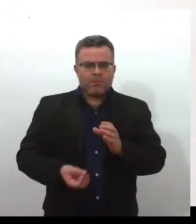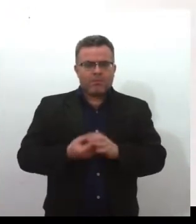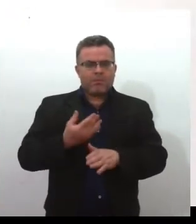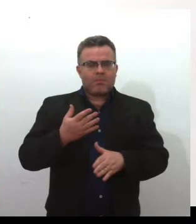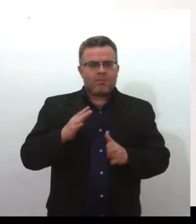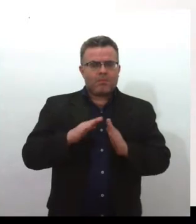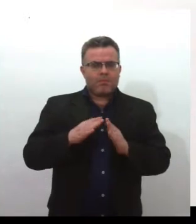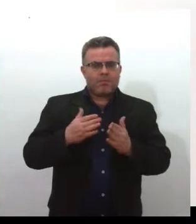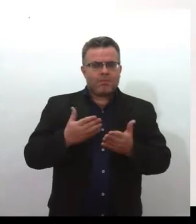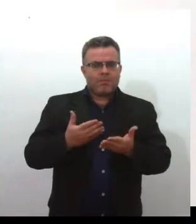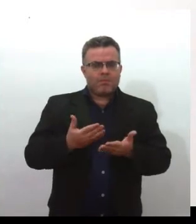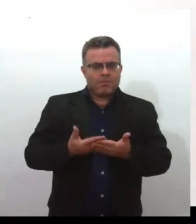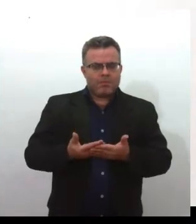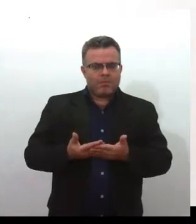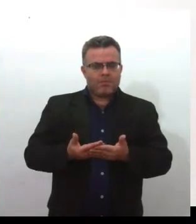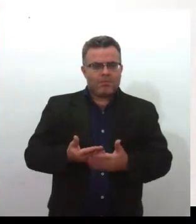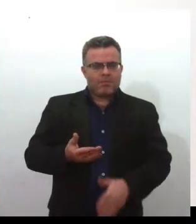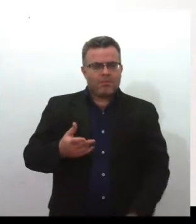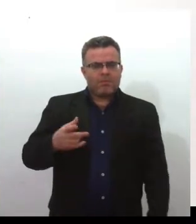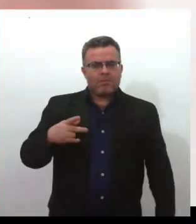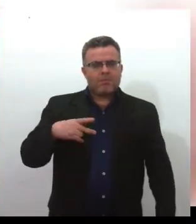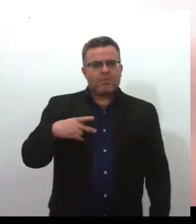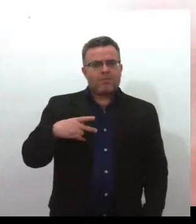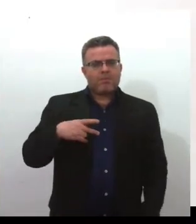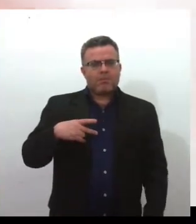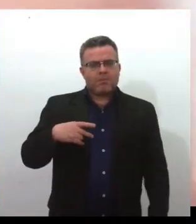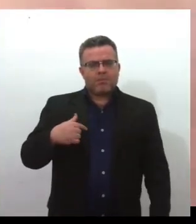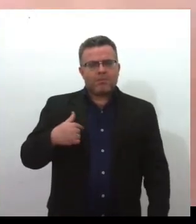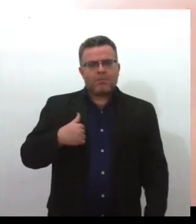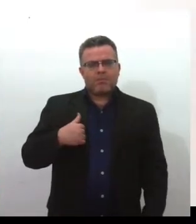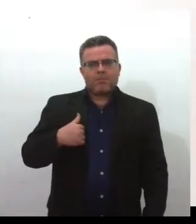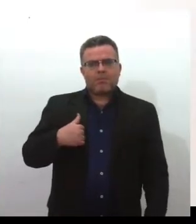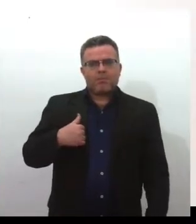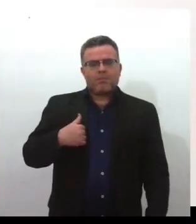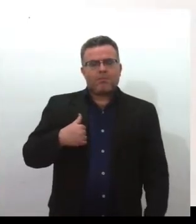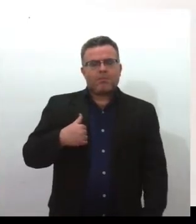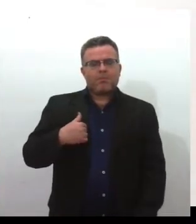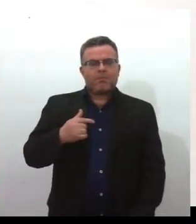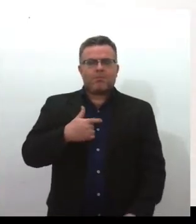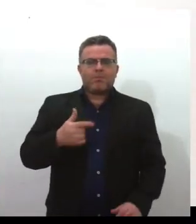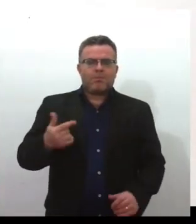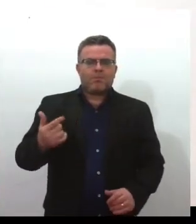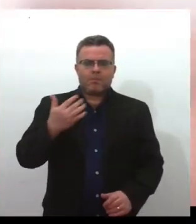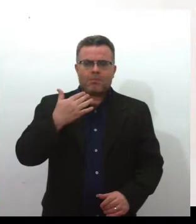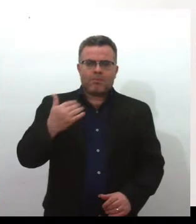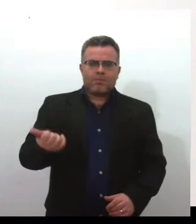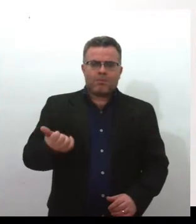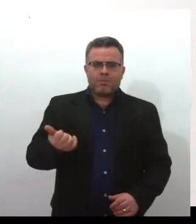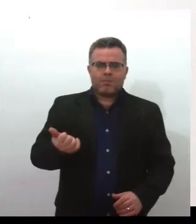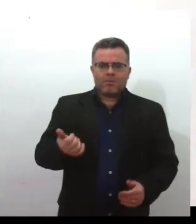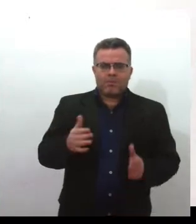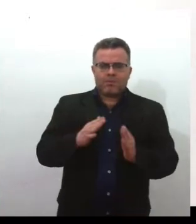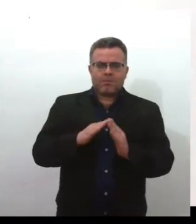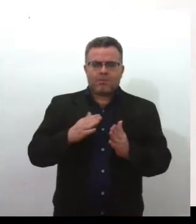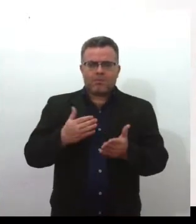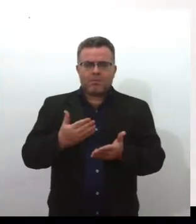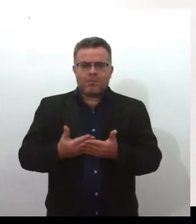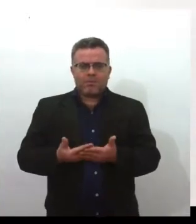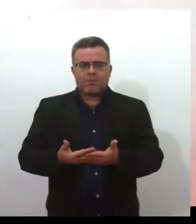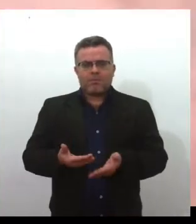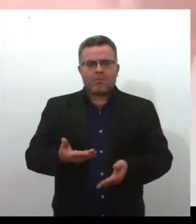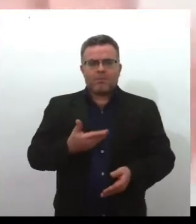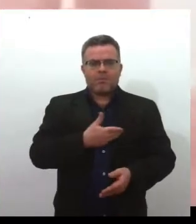porque não tendo o pistolão, eu não tinha quem me indicasse para a escola pública, porque não havia um concurso,